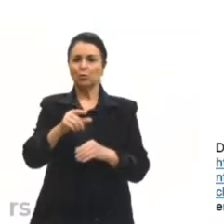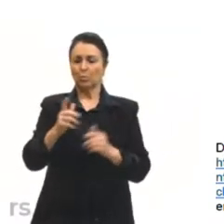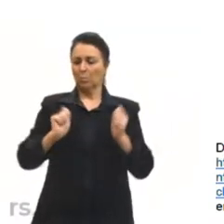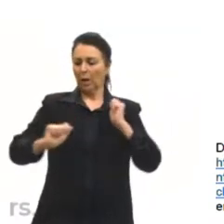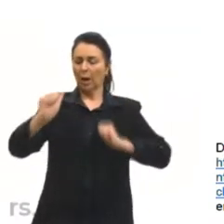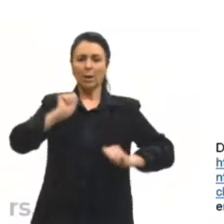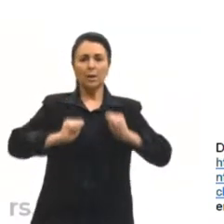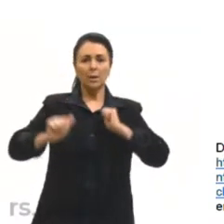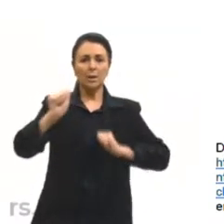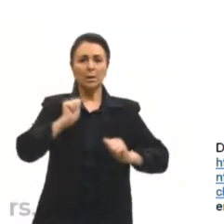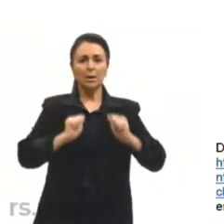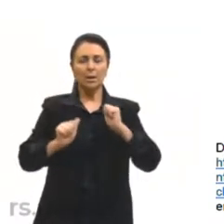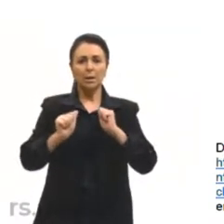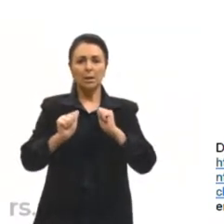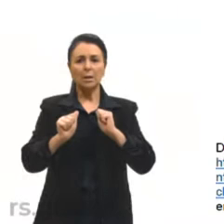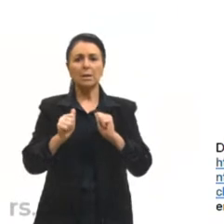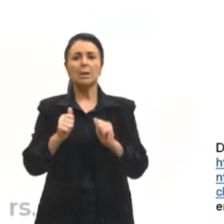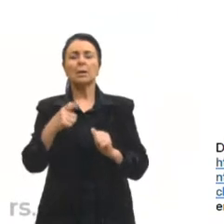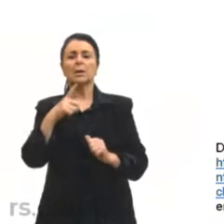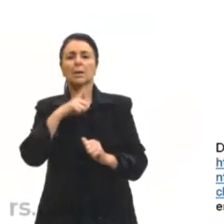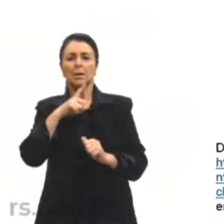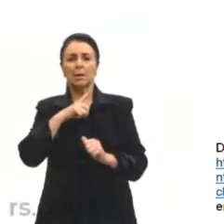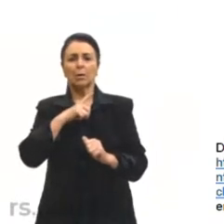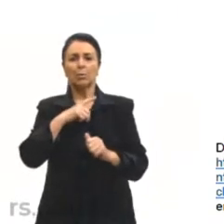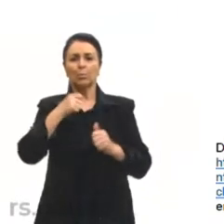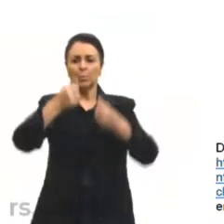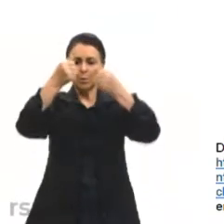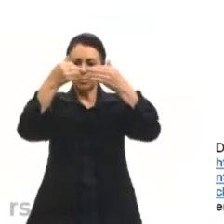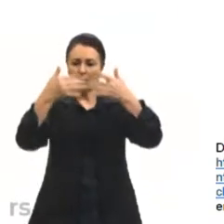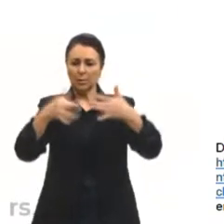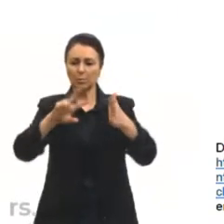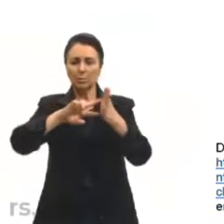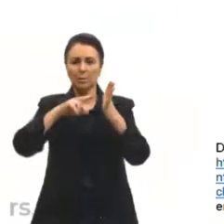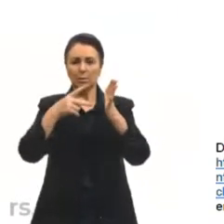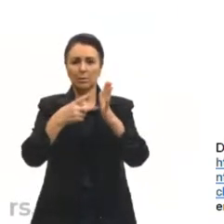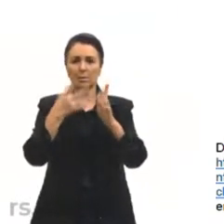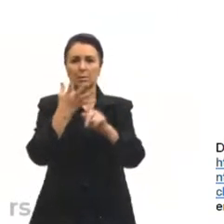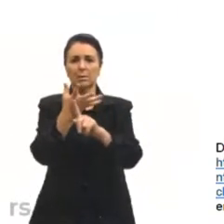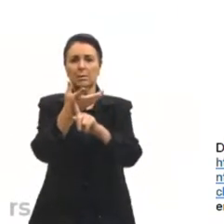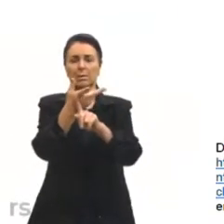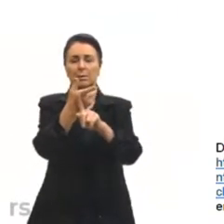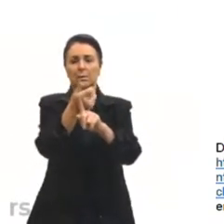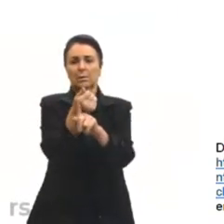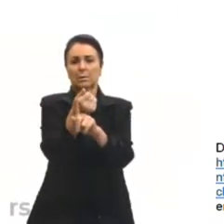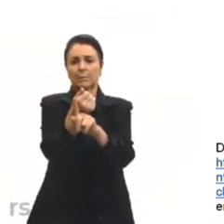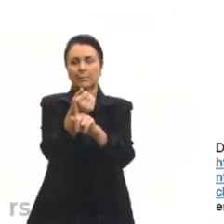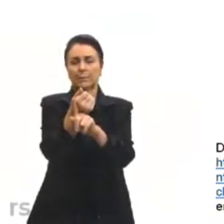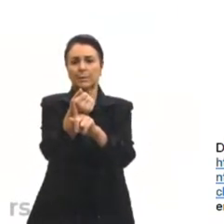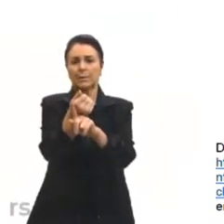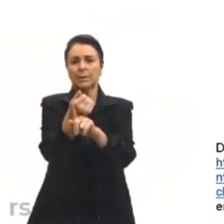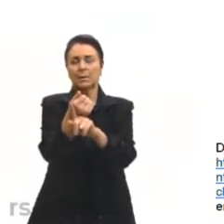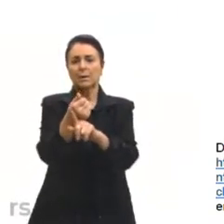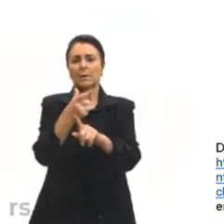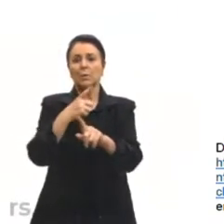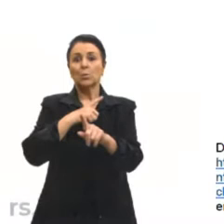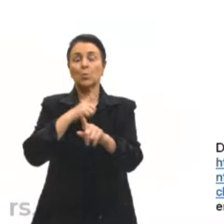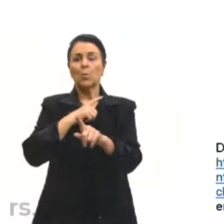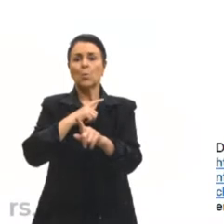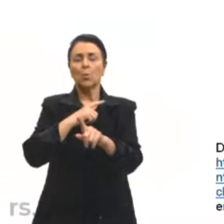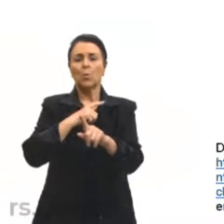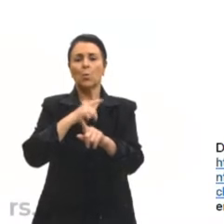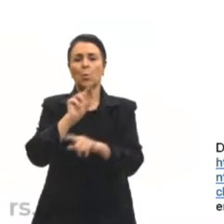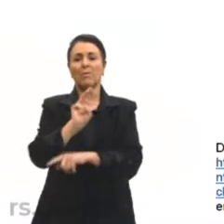compor esse hall e falar aí sobre o que é arte. E a Academia Brasileira de Arte, no site deles,